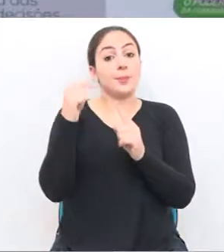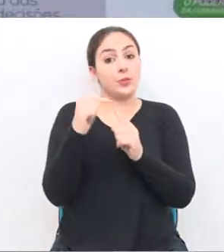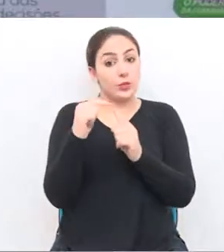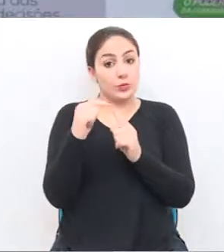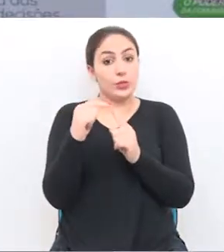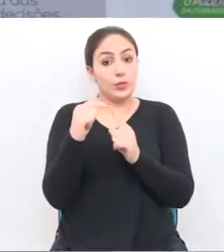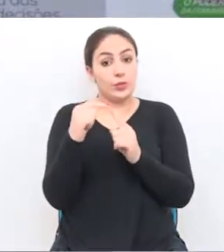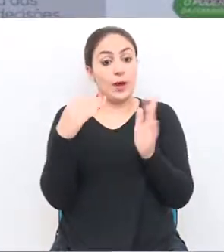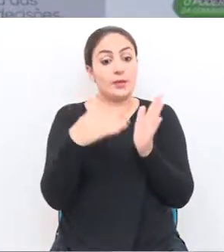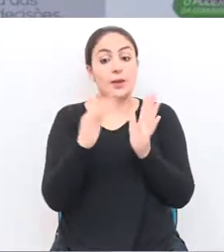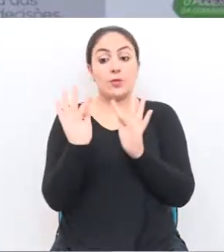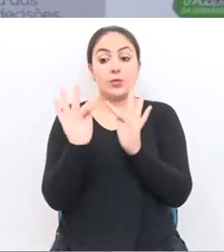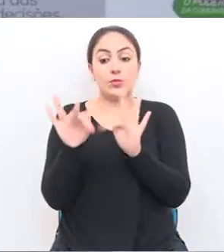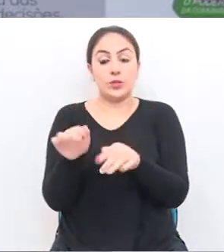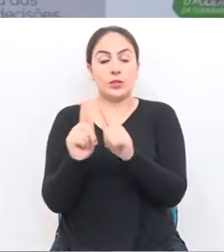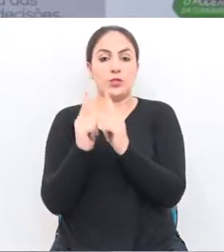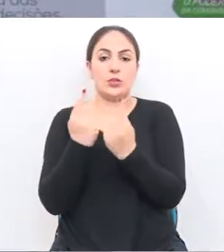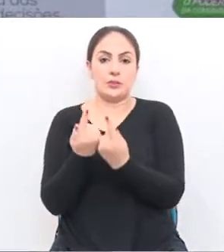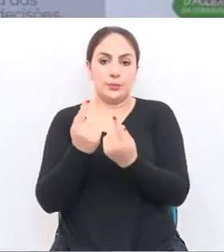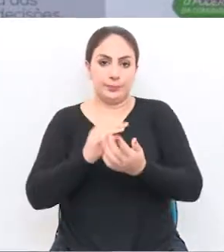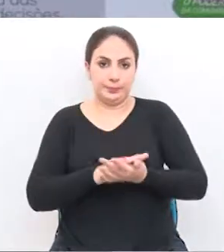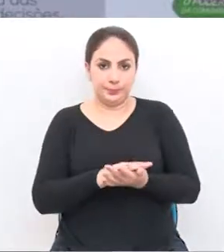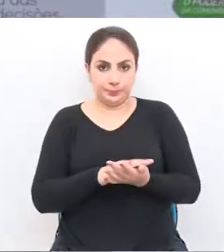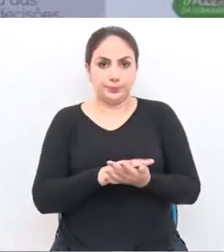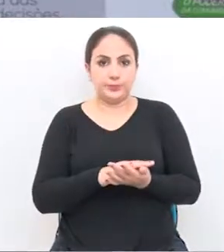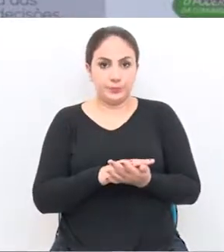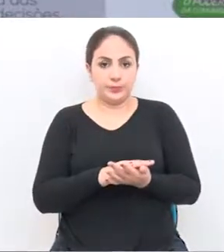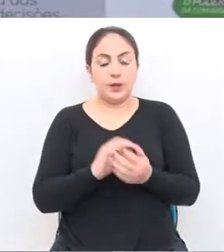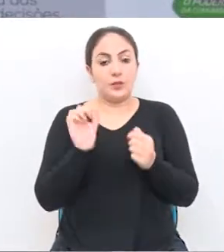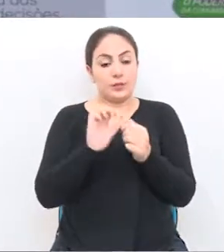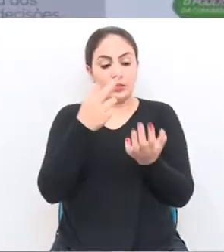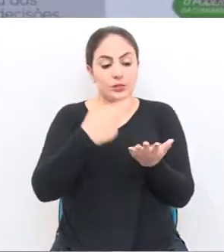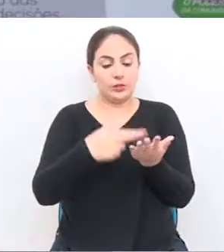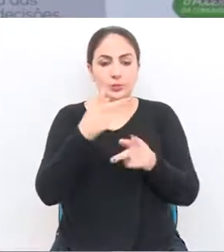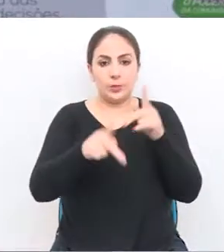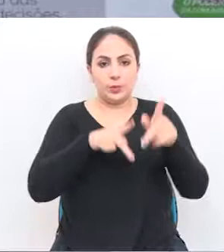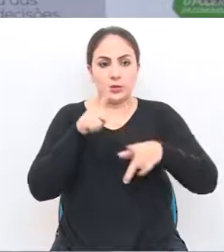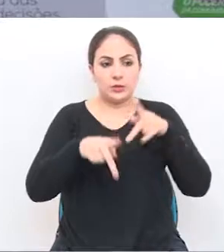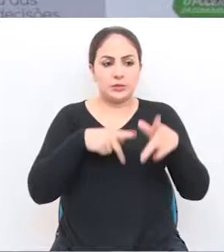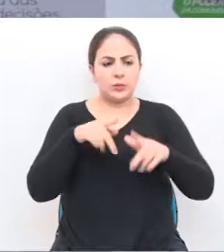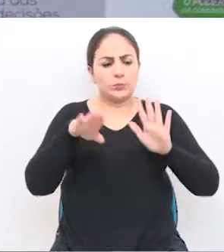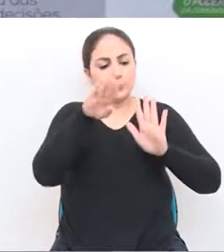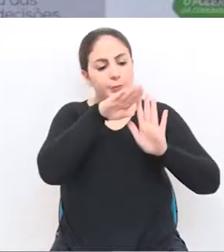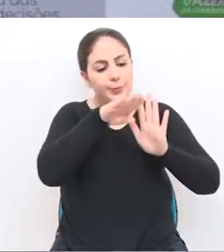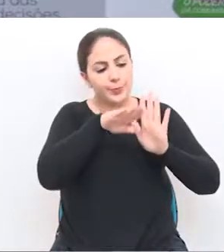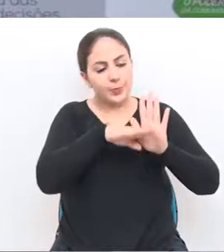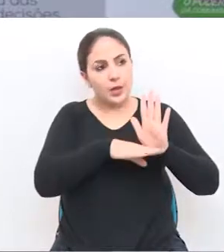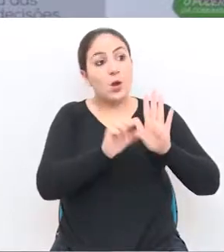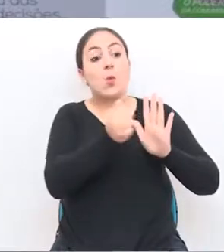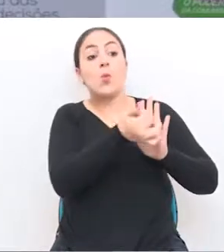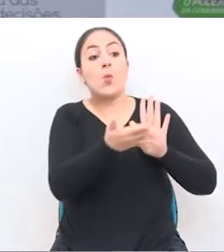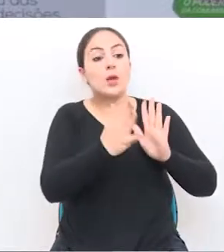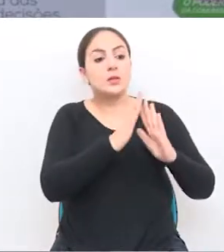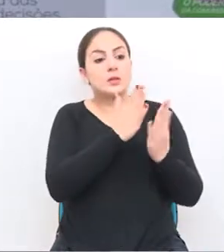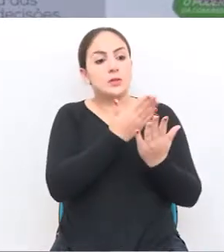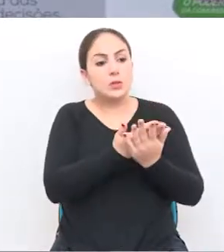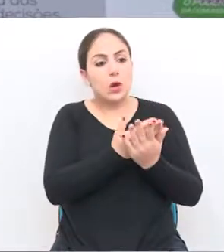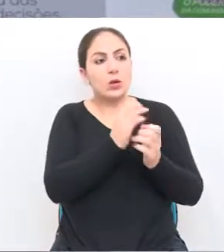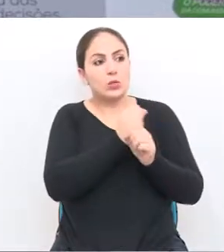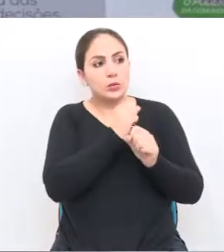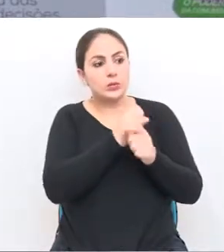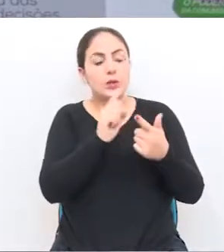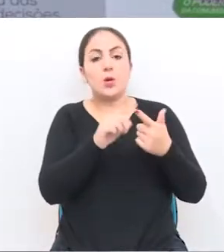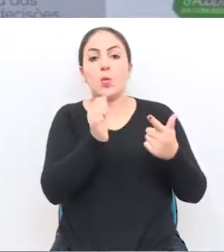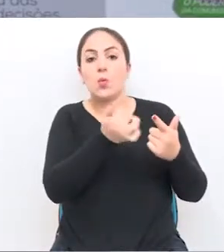as suas metas até o fim do mandato, ou que seja, fazer o registro para a população daquilo que ele vai realizar, quantas escolas vai construir,